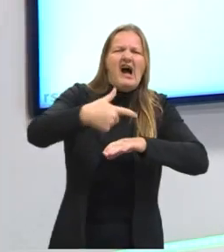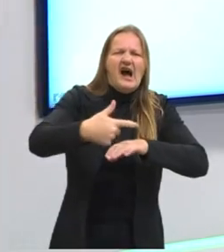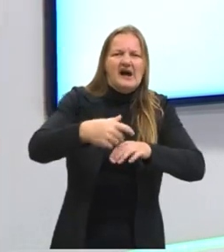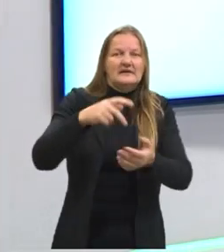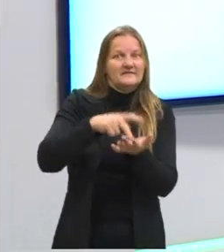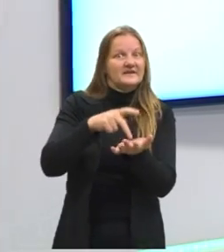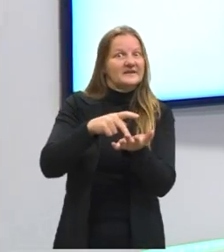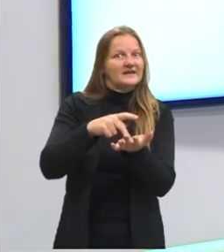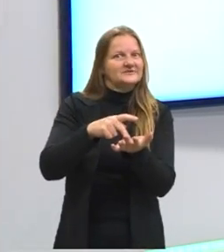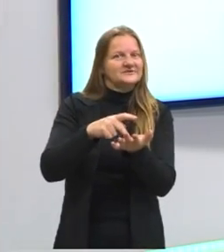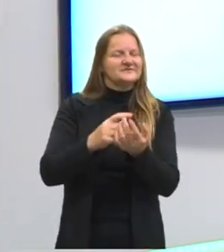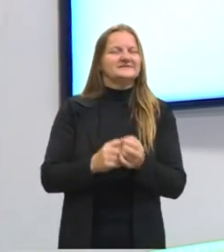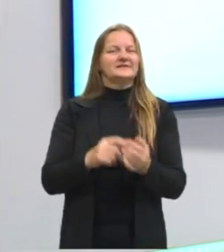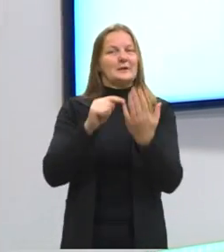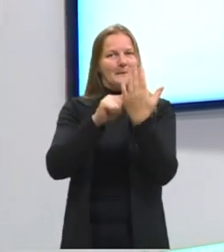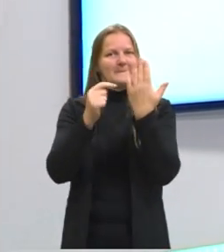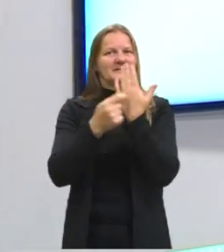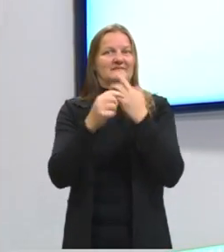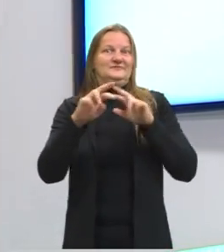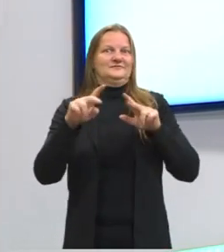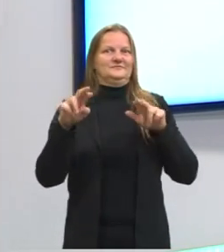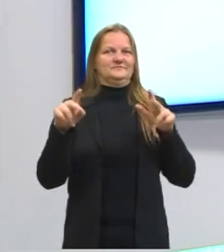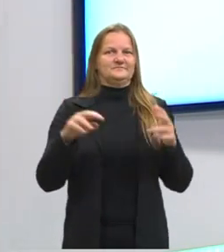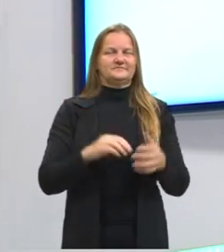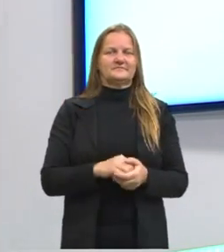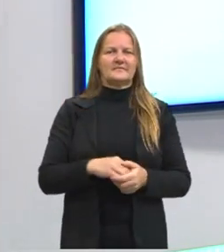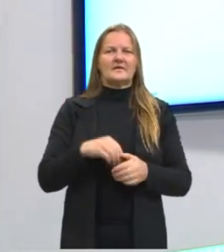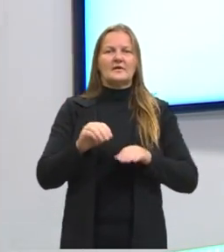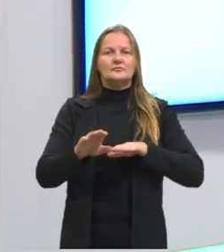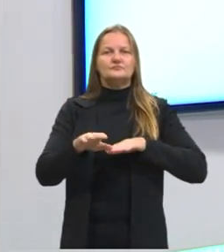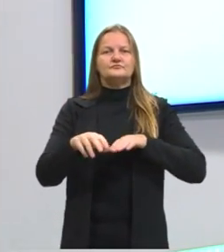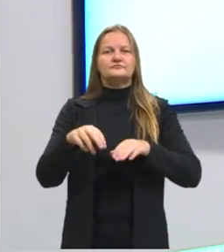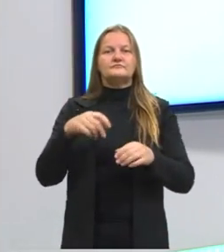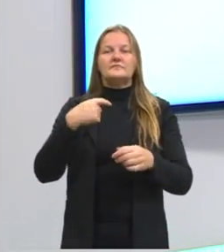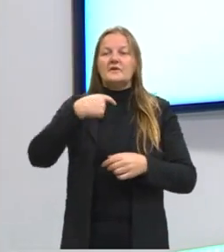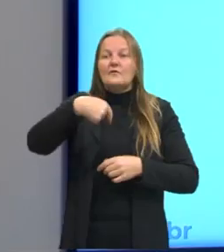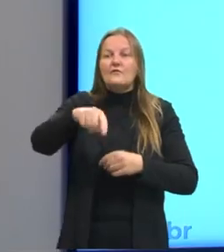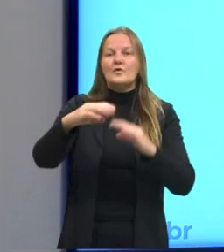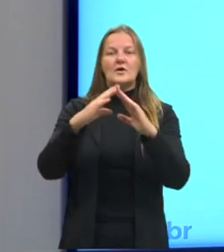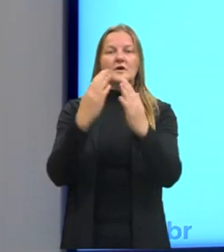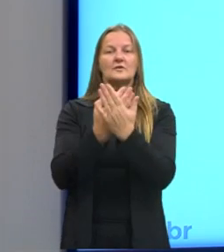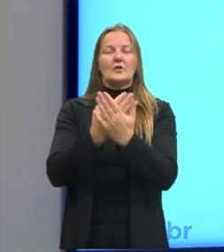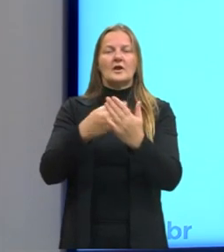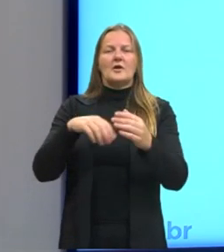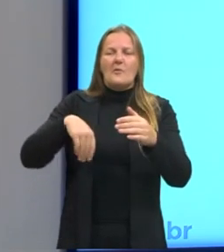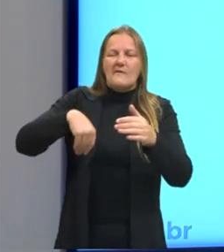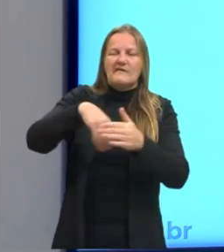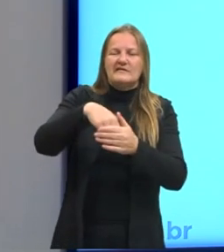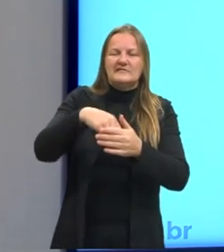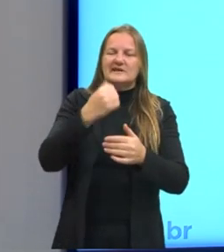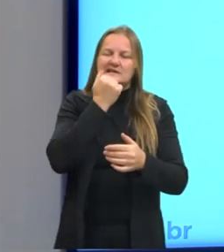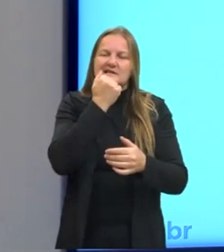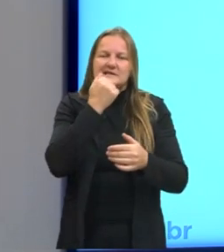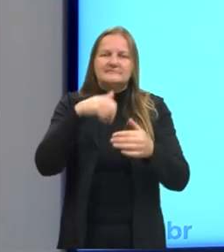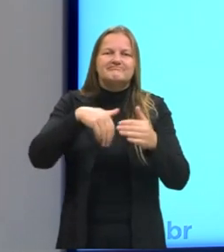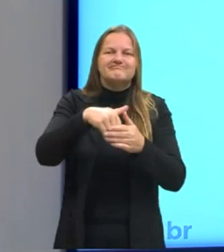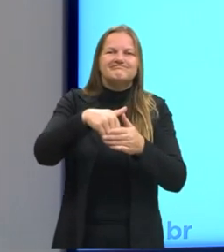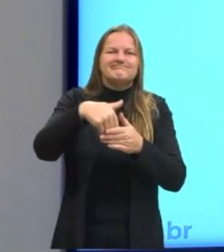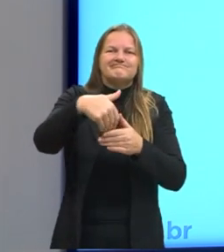Por quê? Se eu comentar com vocês, a caminho da escola eu bati meu pé em uma pedra,